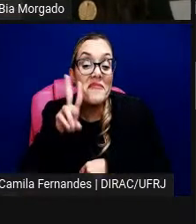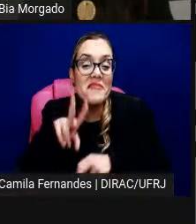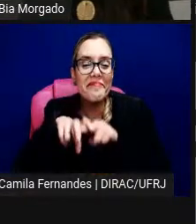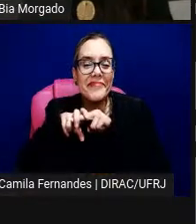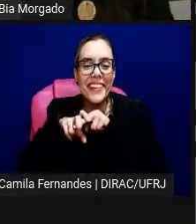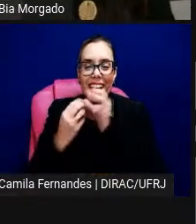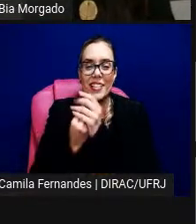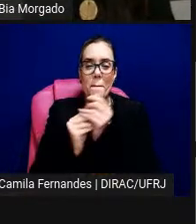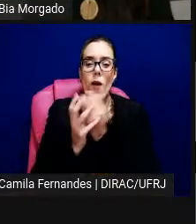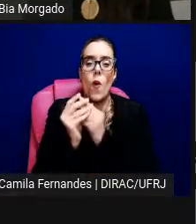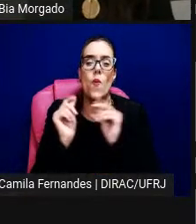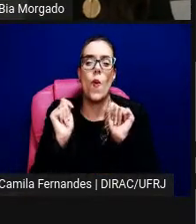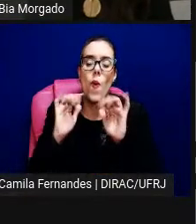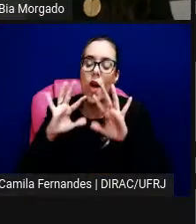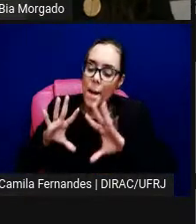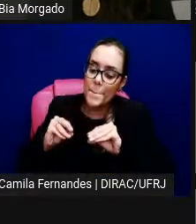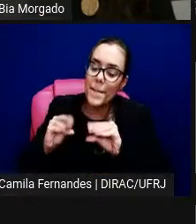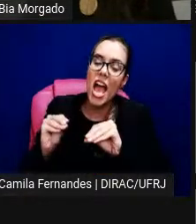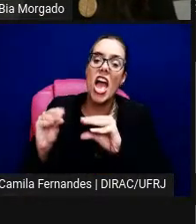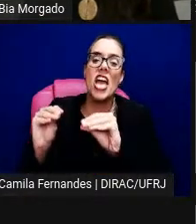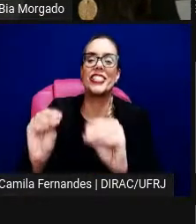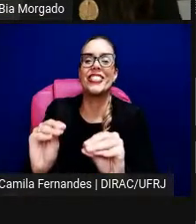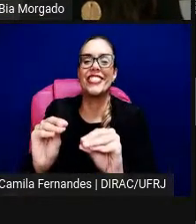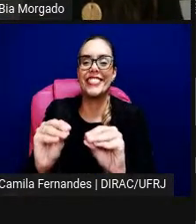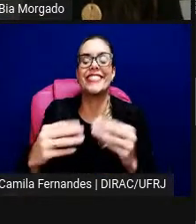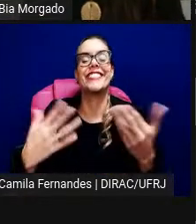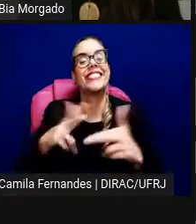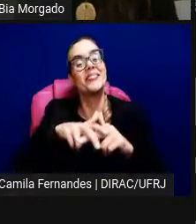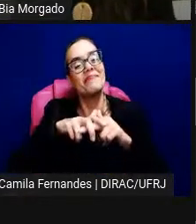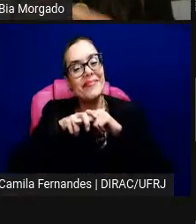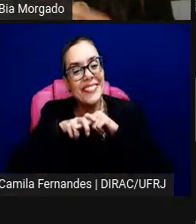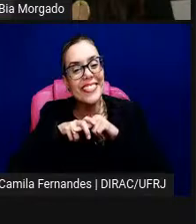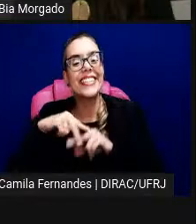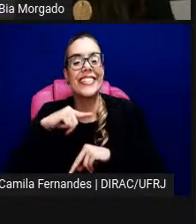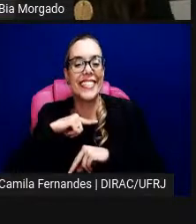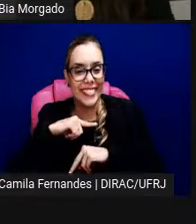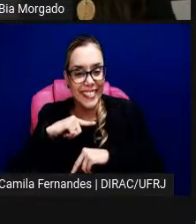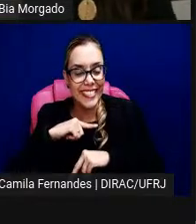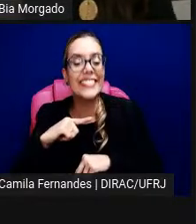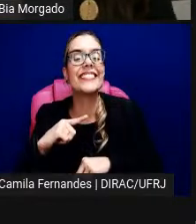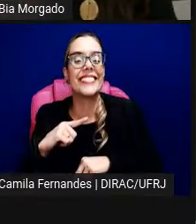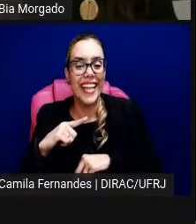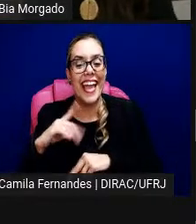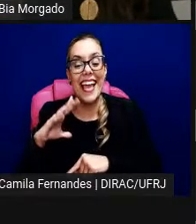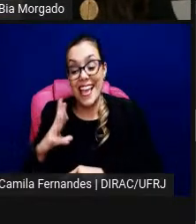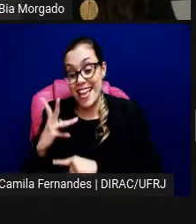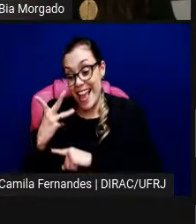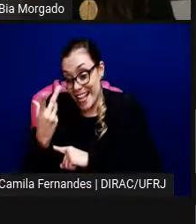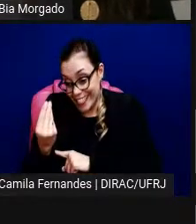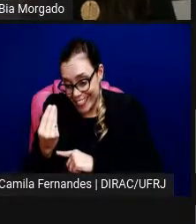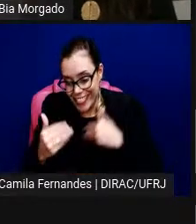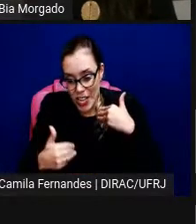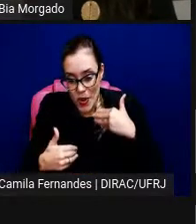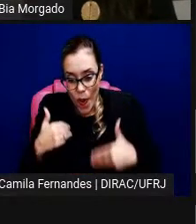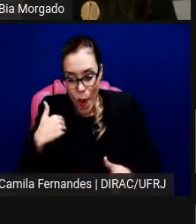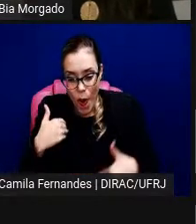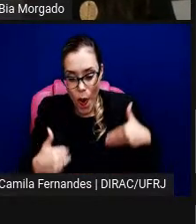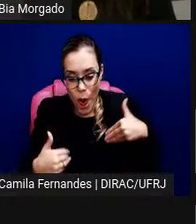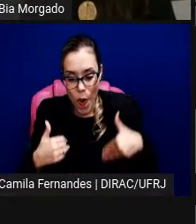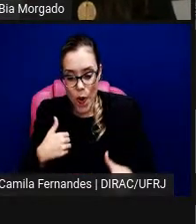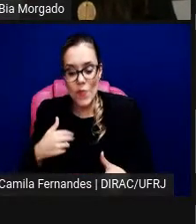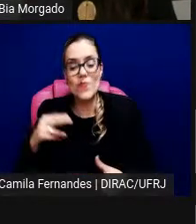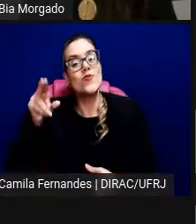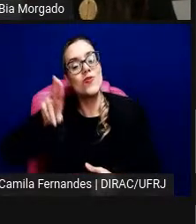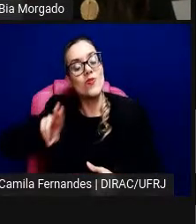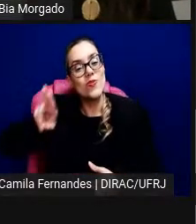interessante um artista que trabalha com as outras sensações do corpo e você traz dentro do programa educativo uma